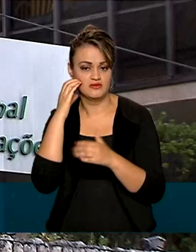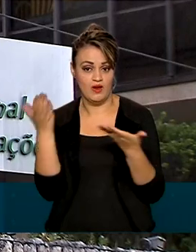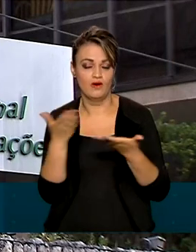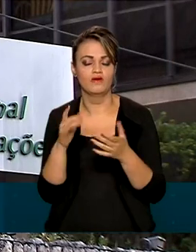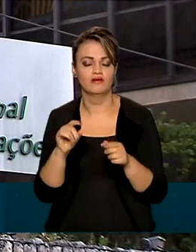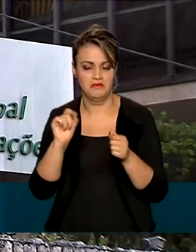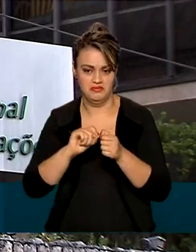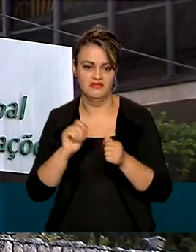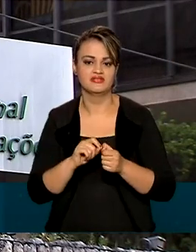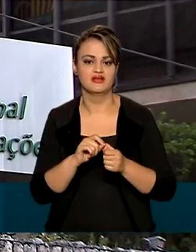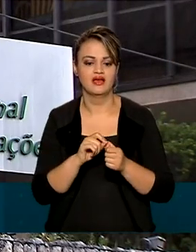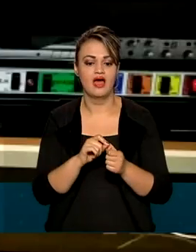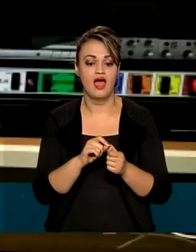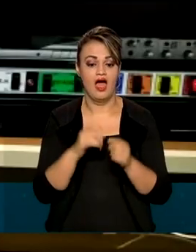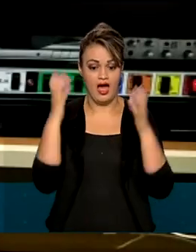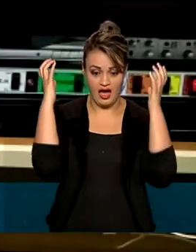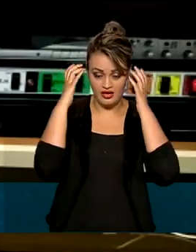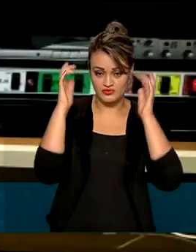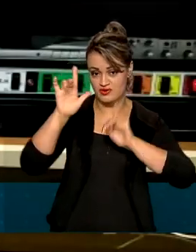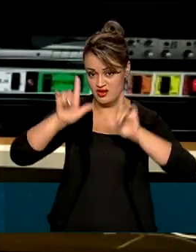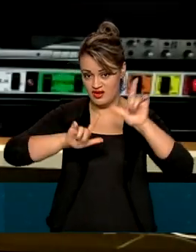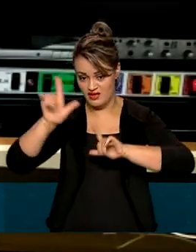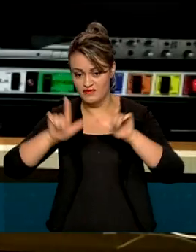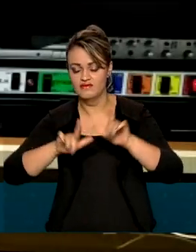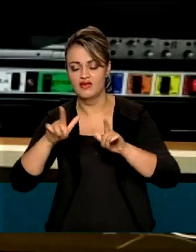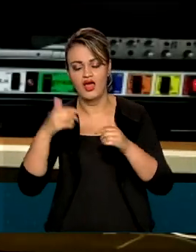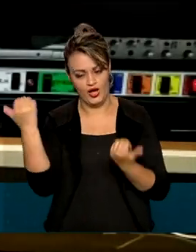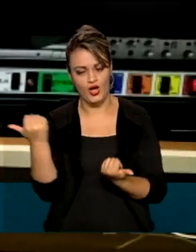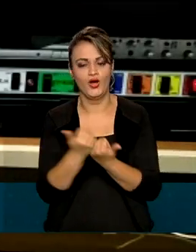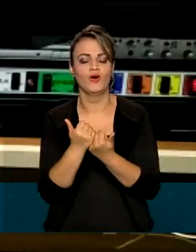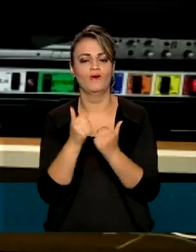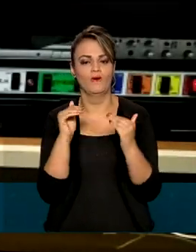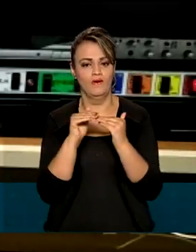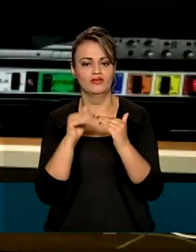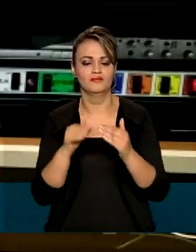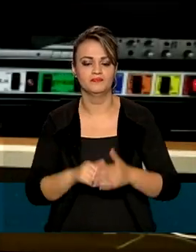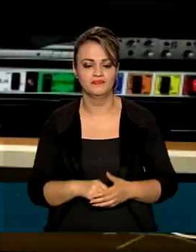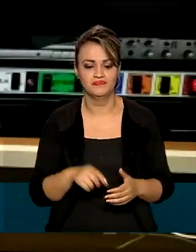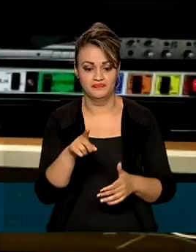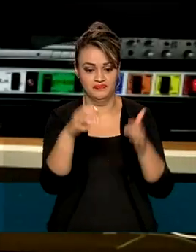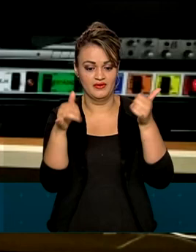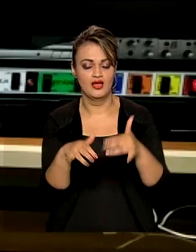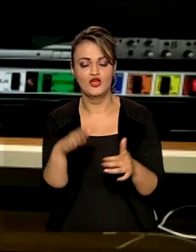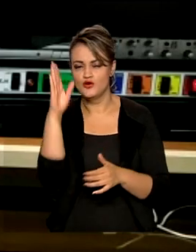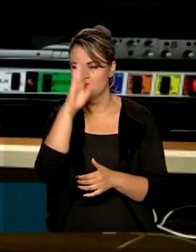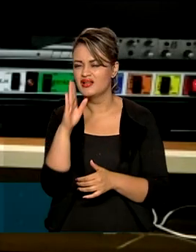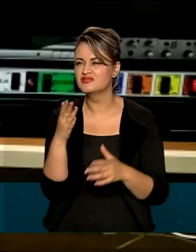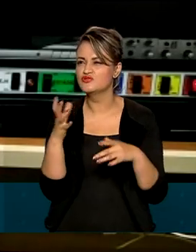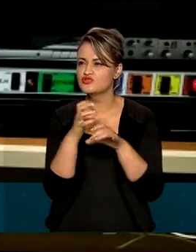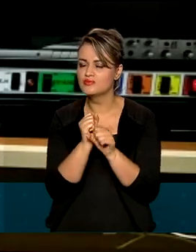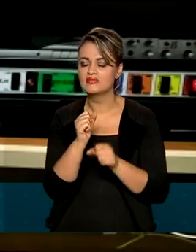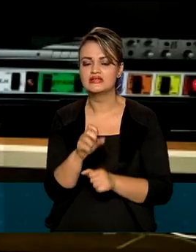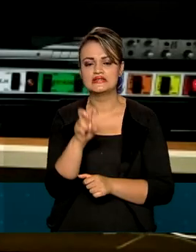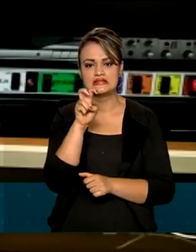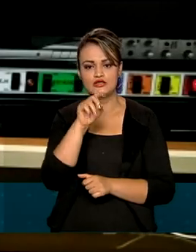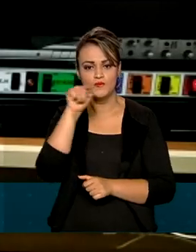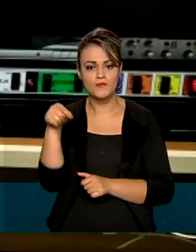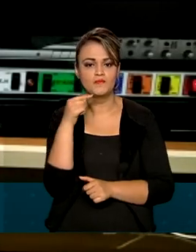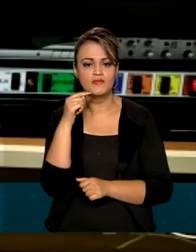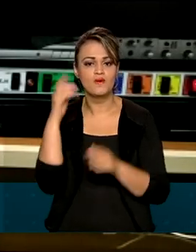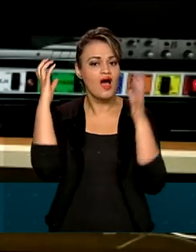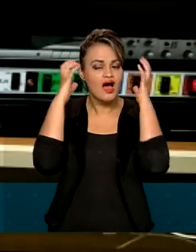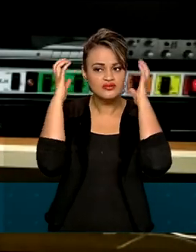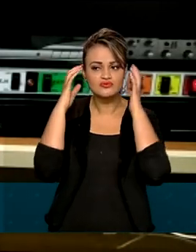Associações de emissoras de rádio e televisão apoiam a mudança. No Brasil hoje, somos mais de 5 mil rádios